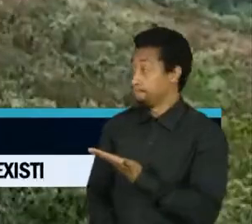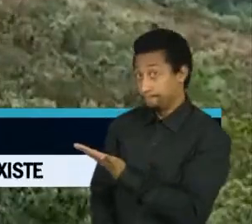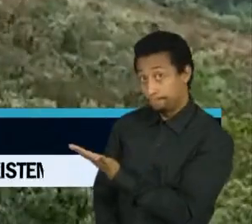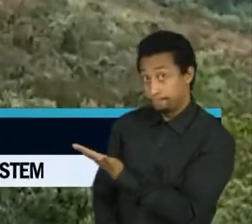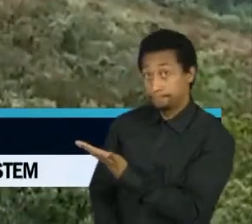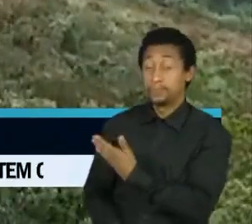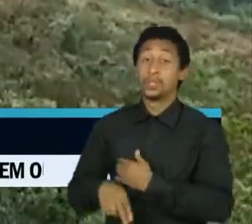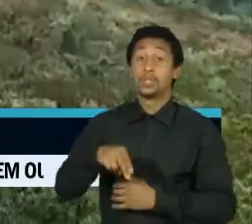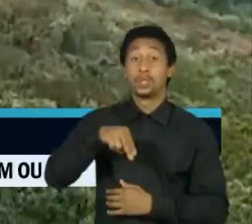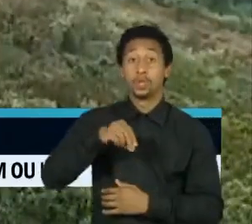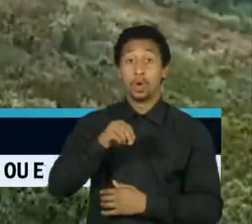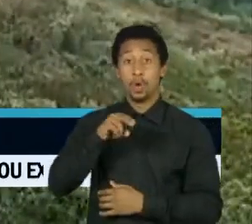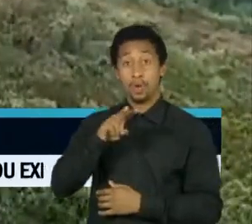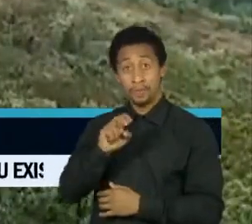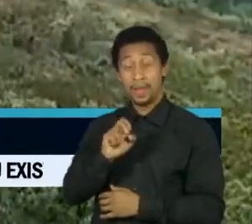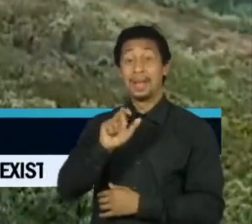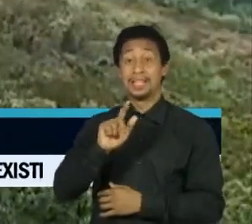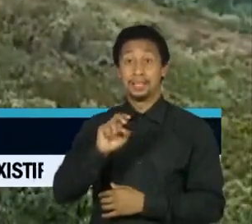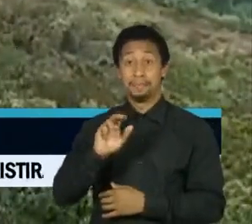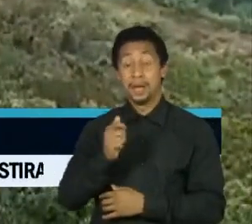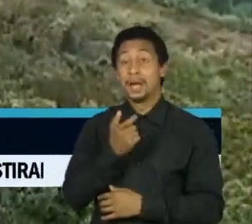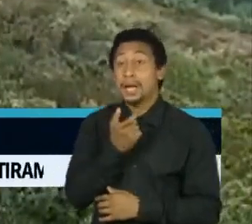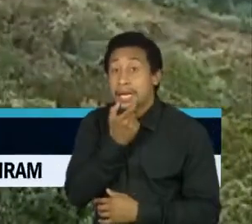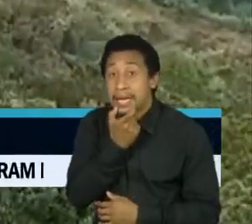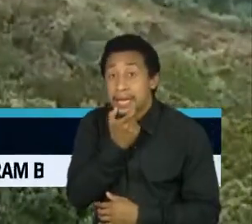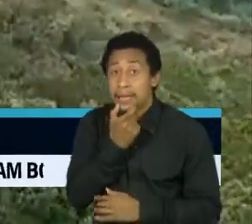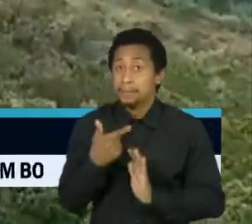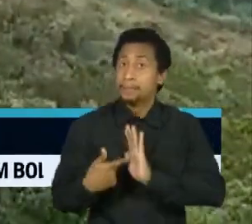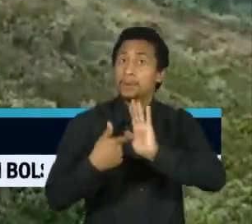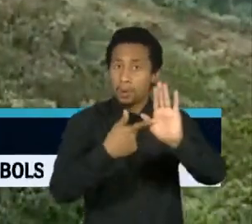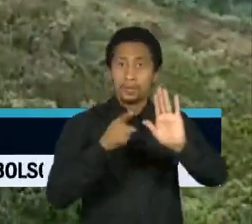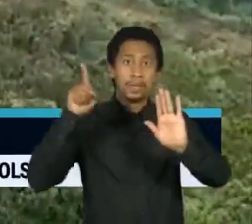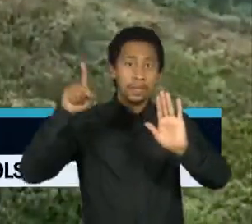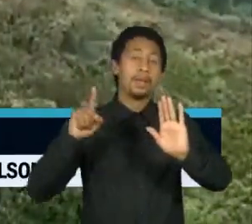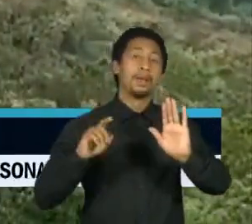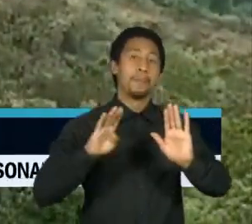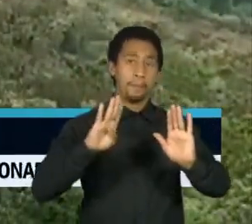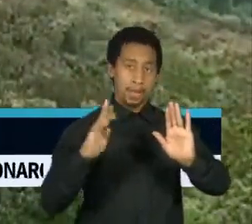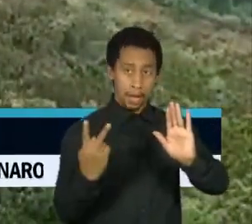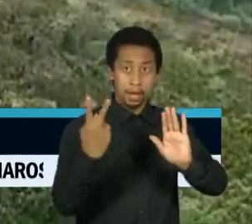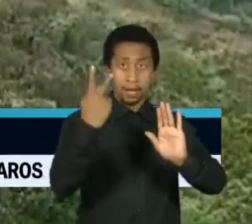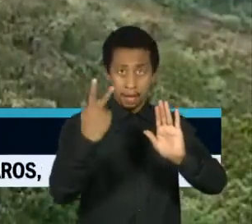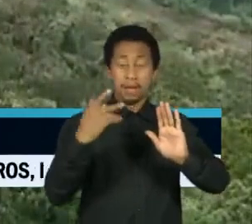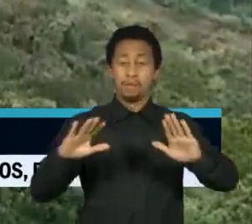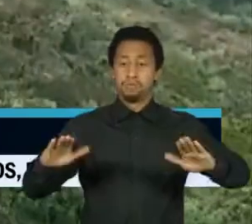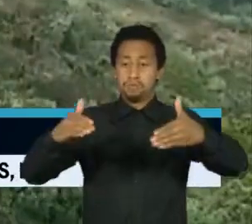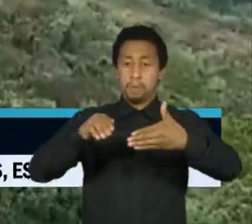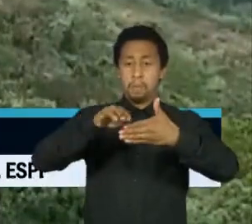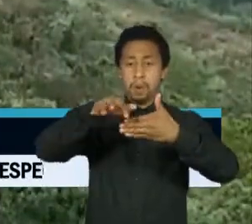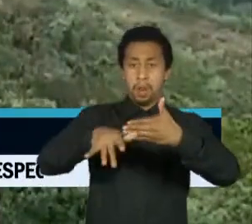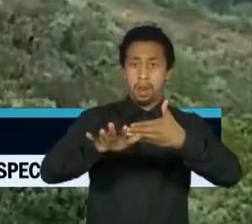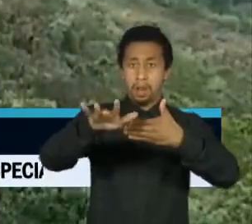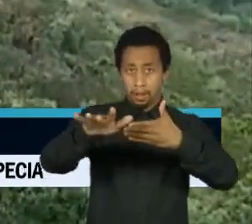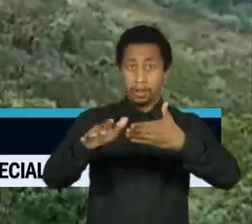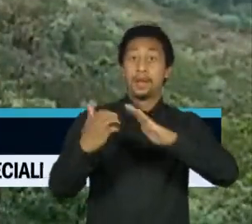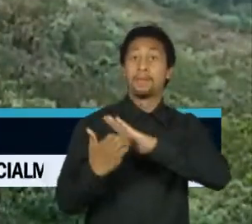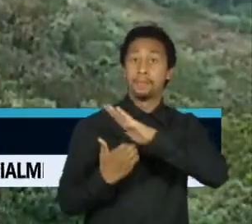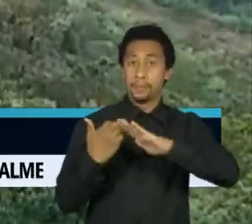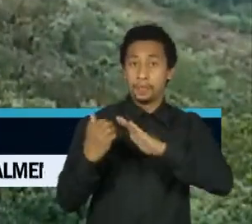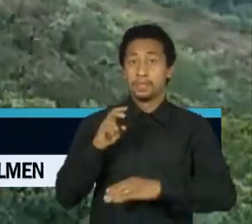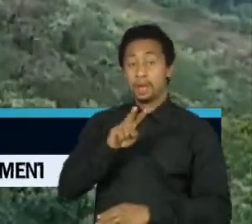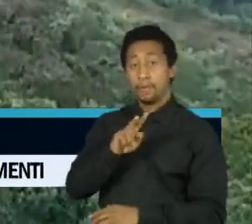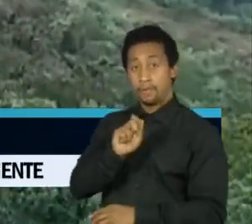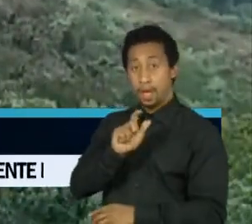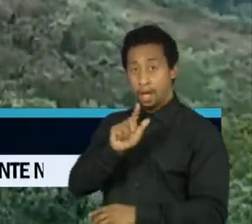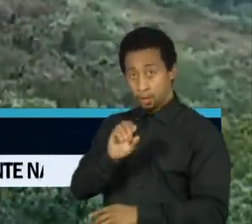Nova Lima, na região metropolitana de Belo Horizonte. Uma pessoa ficou ferida. O dique pertence à mineradora Valorrec e